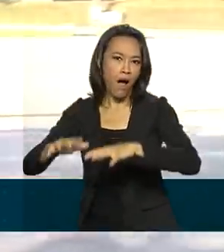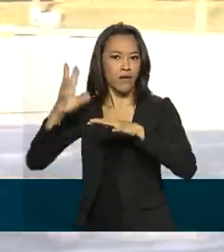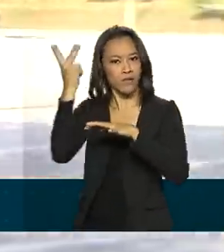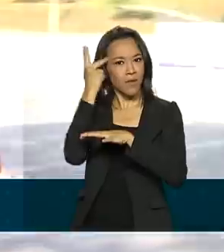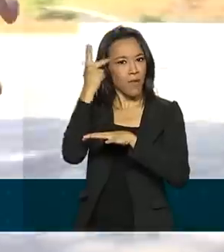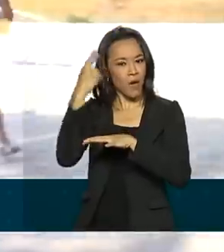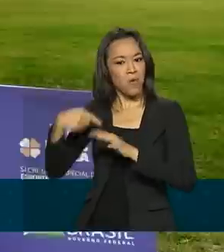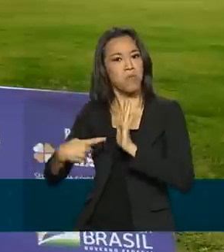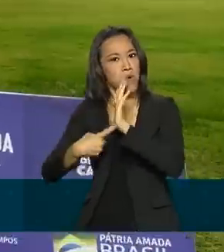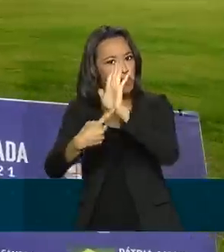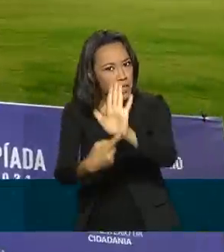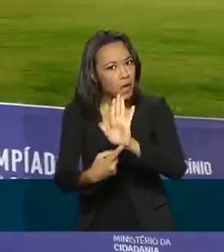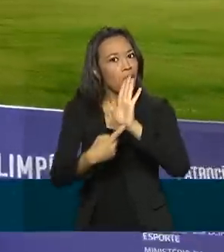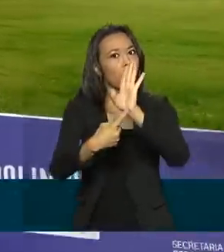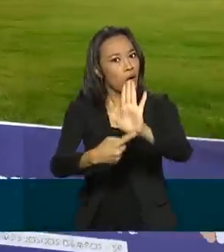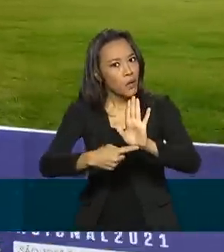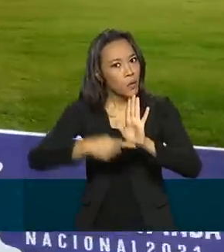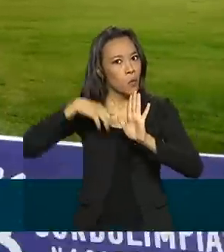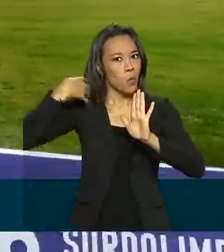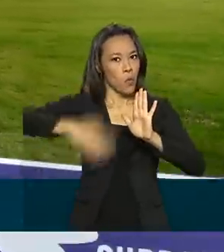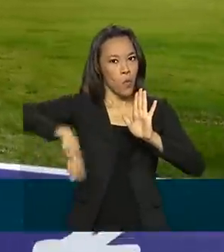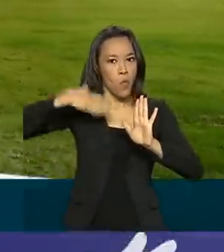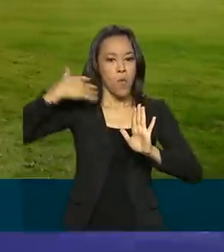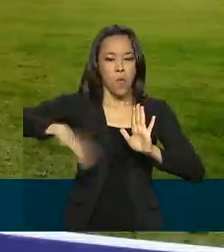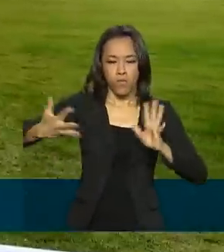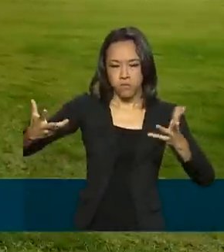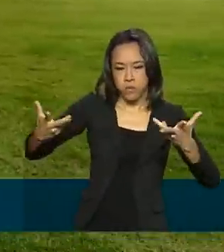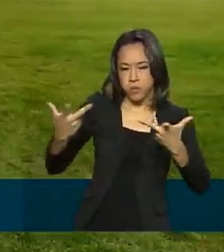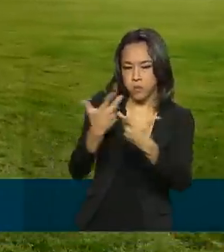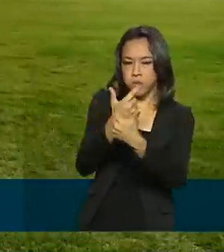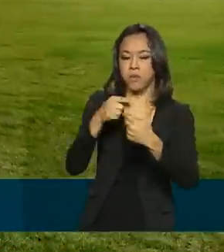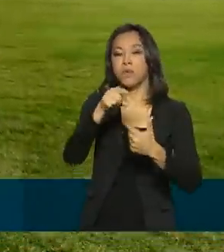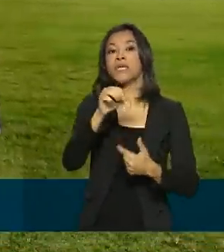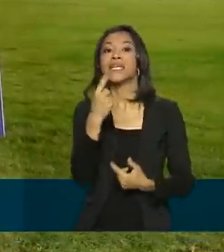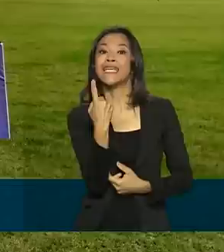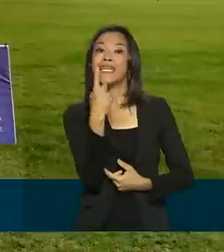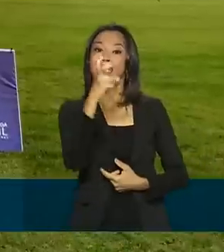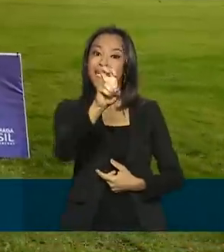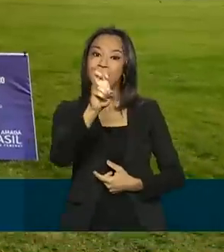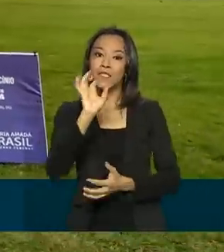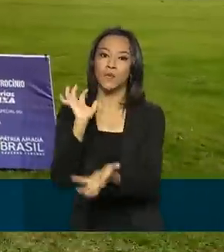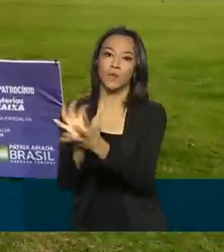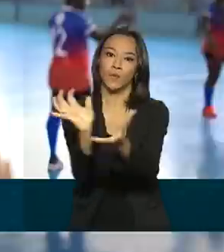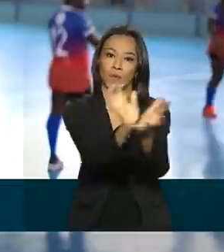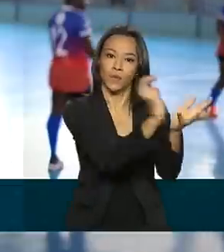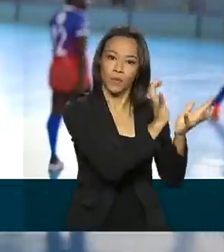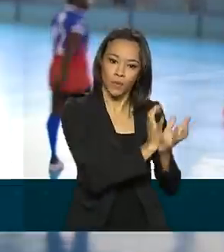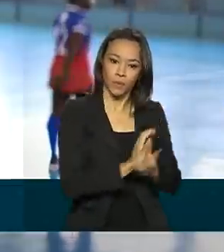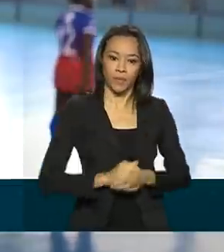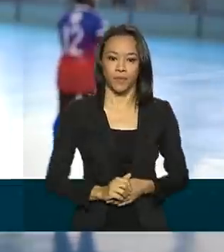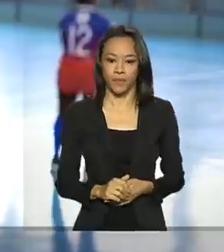só superação, mas muita habilidade em 15 diferentes modalidades.